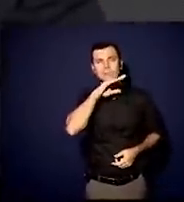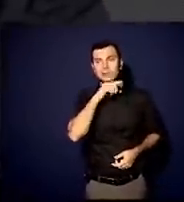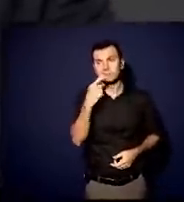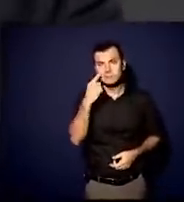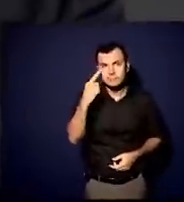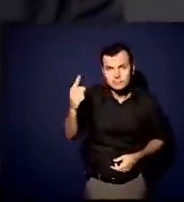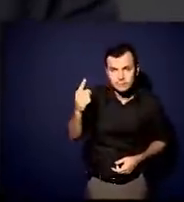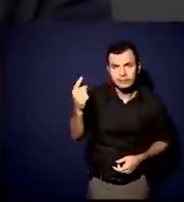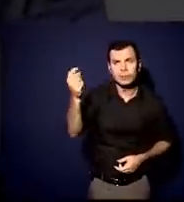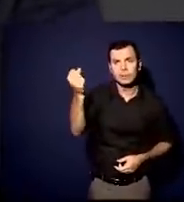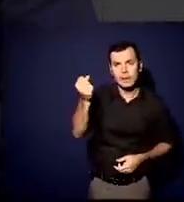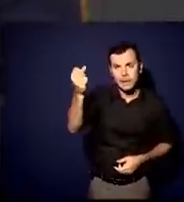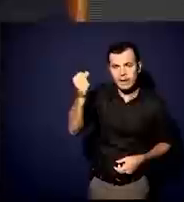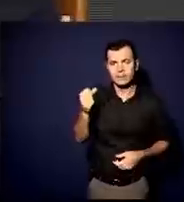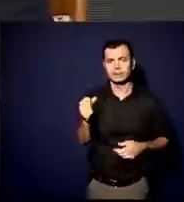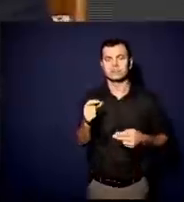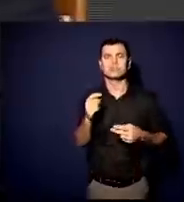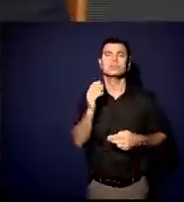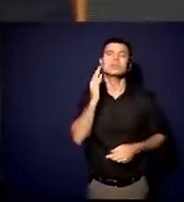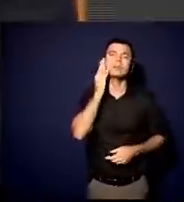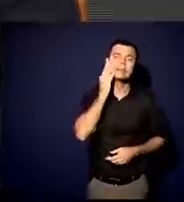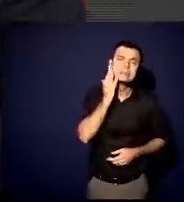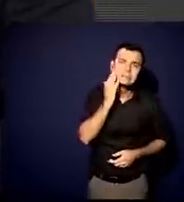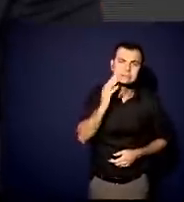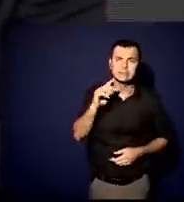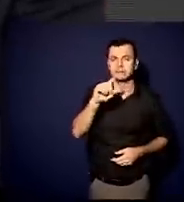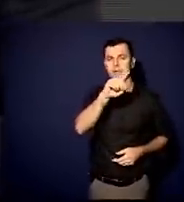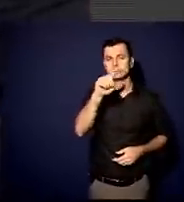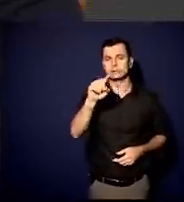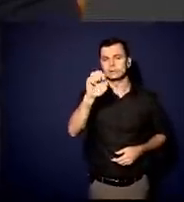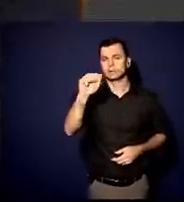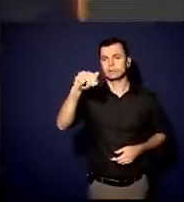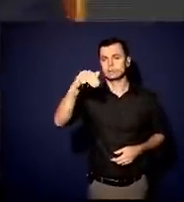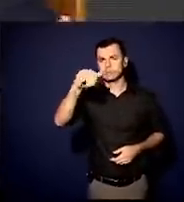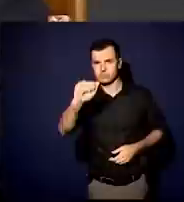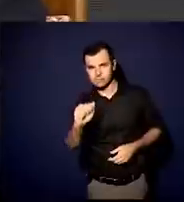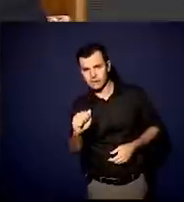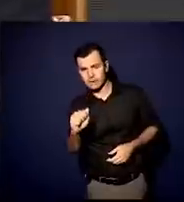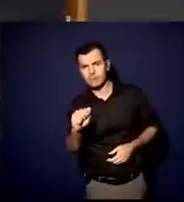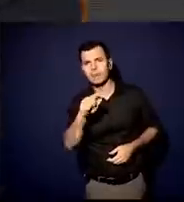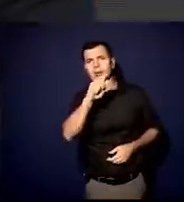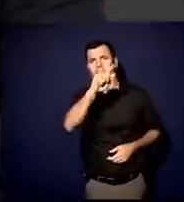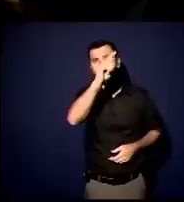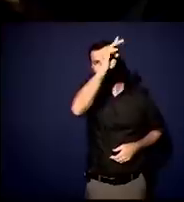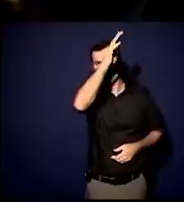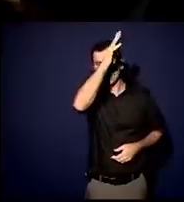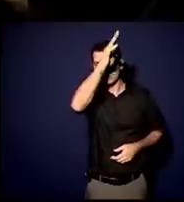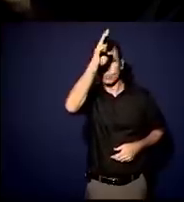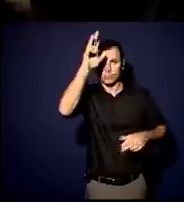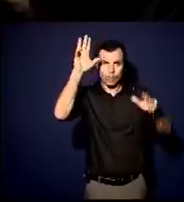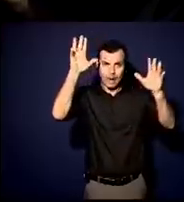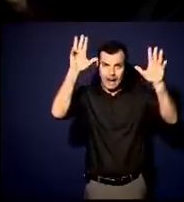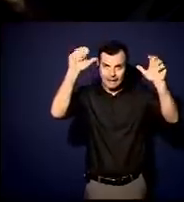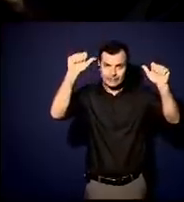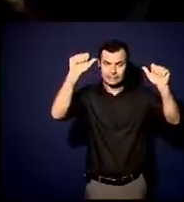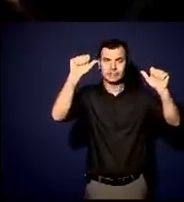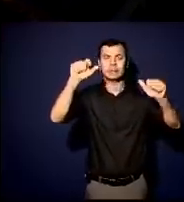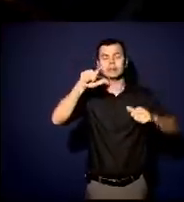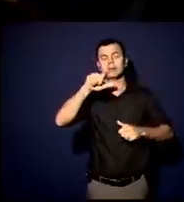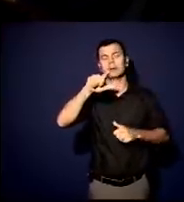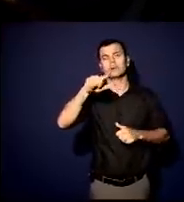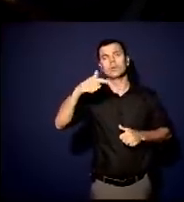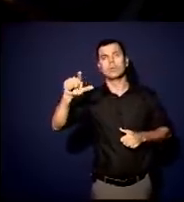quando você vê um Tarcísio, um Zema, o Gladysson no Acre, o Mauro Mendes no Mato Grosso, você vê uma nova